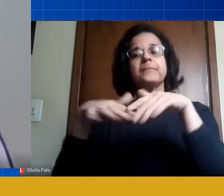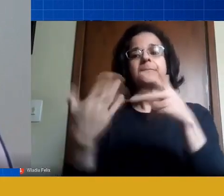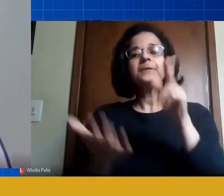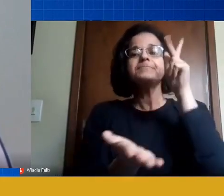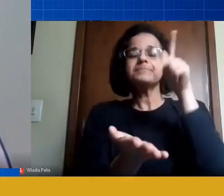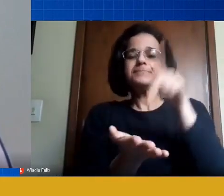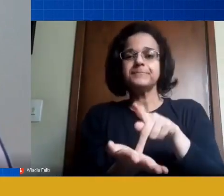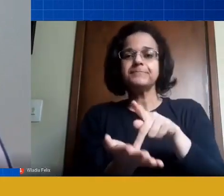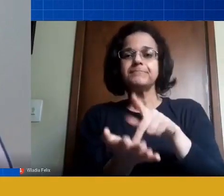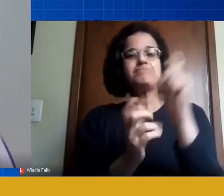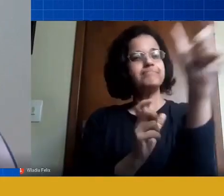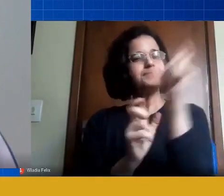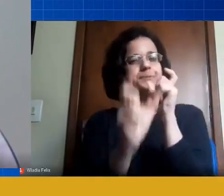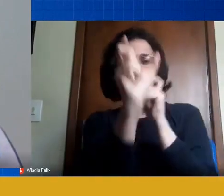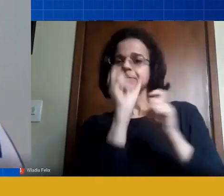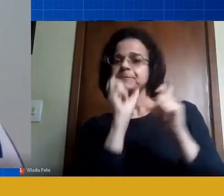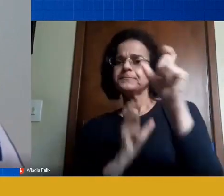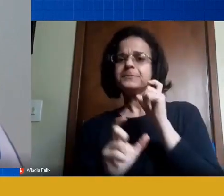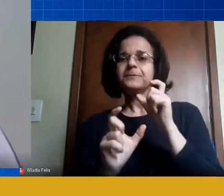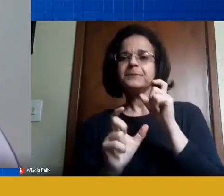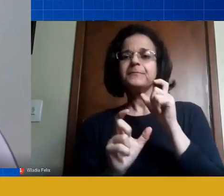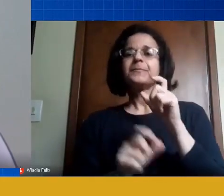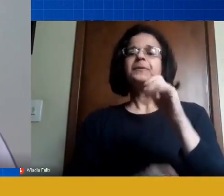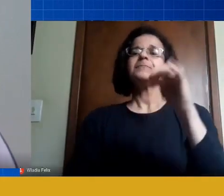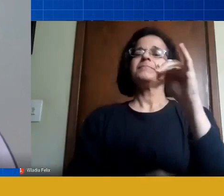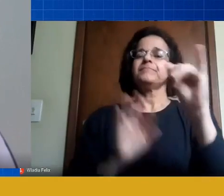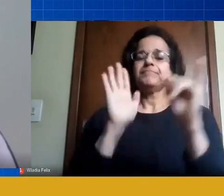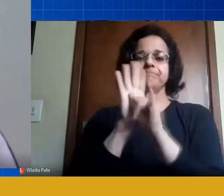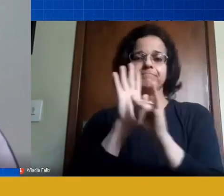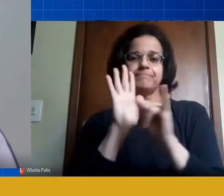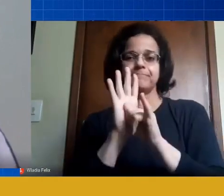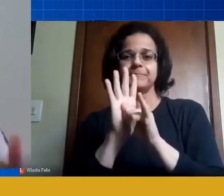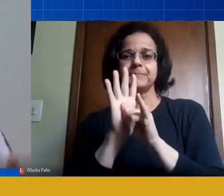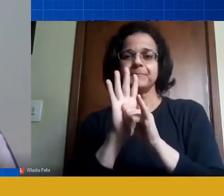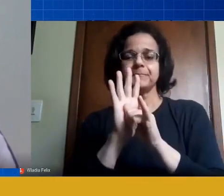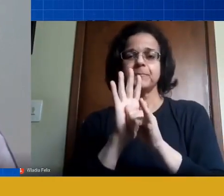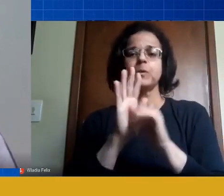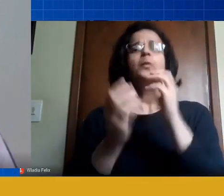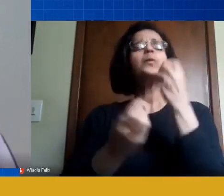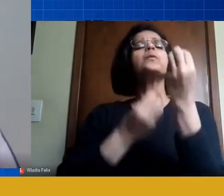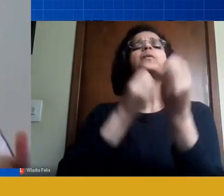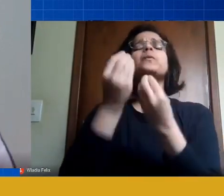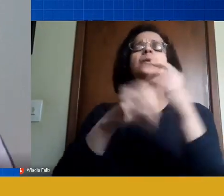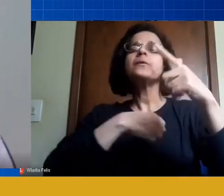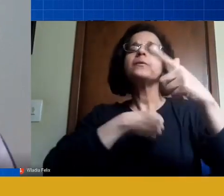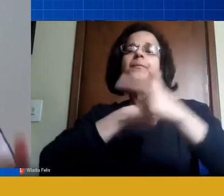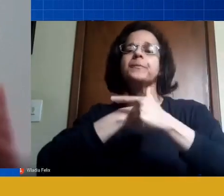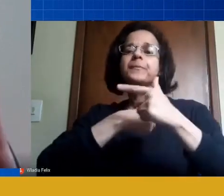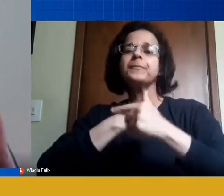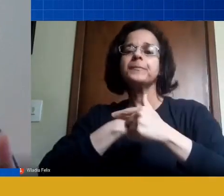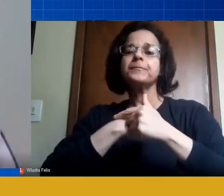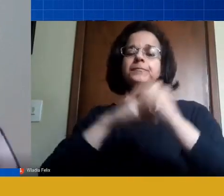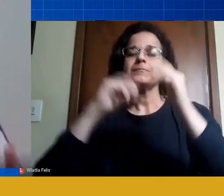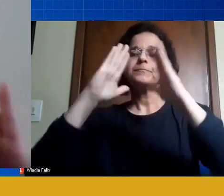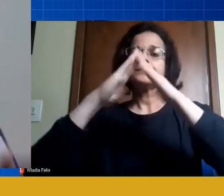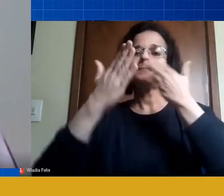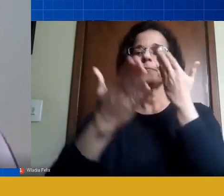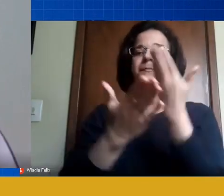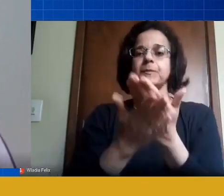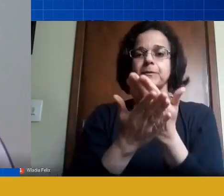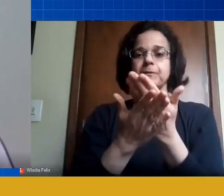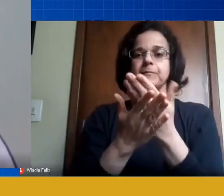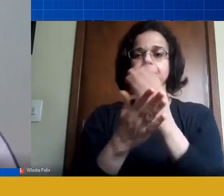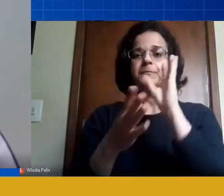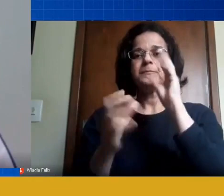palavrinhas chaves o professor colocou aí identidade qual o papel da instituição dentro da